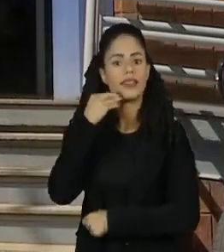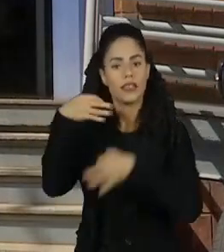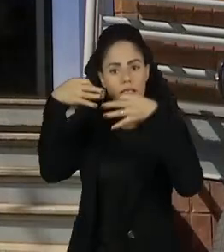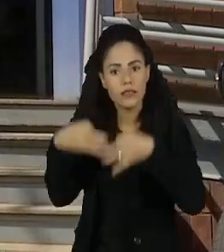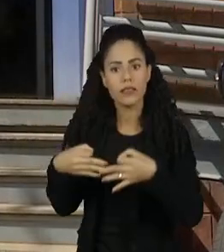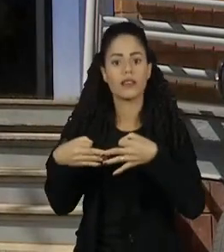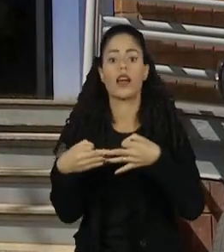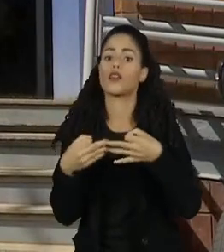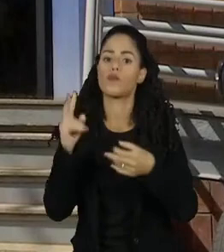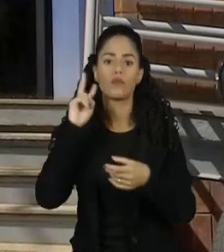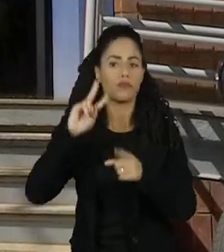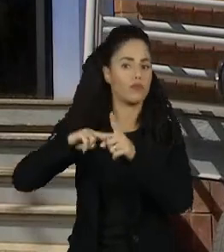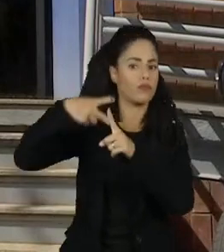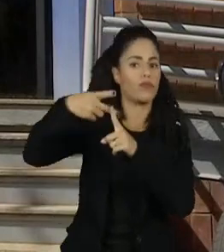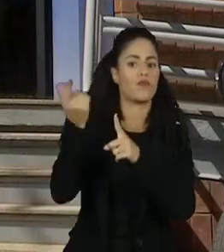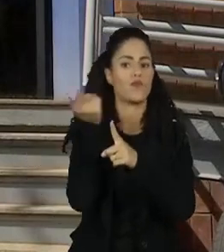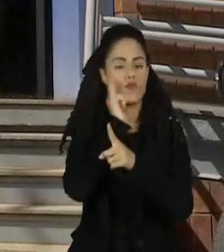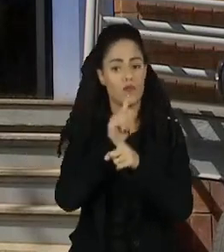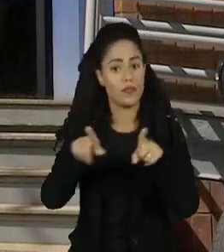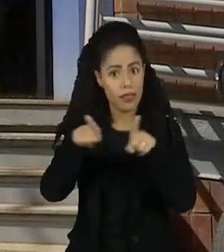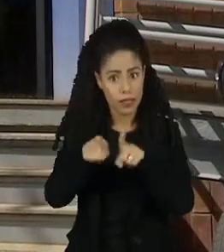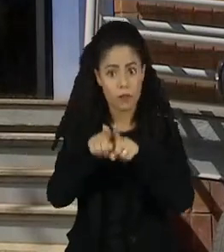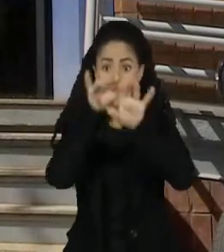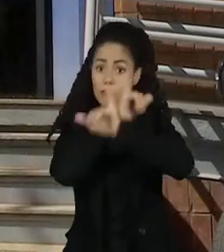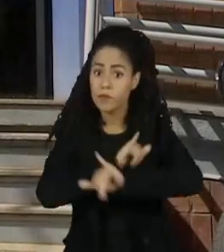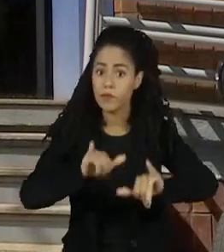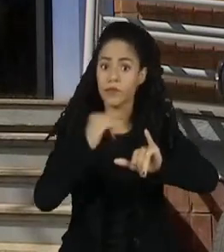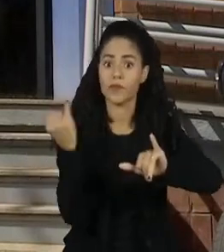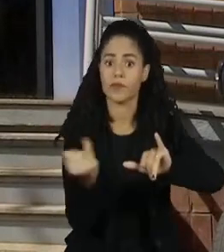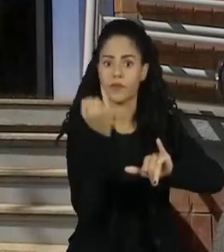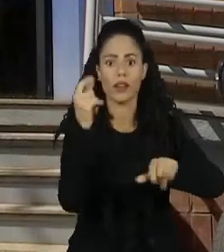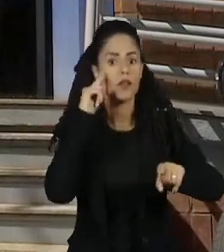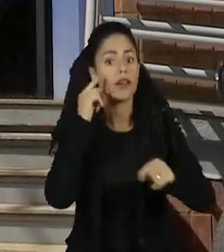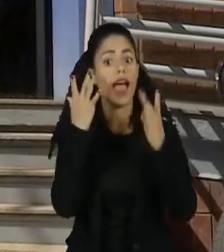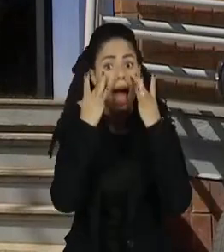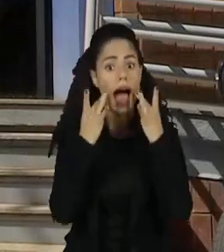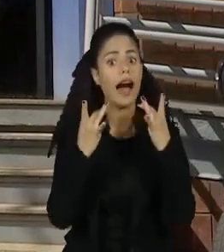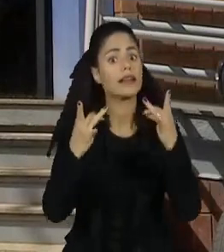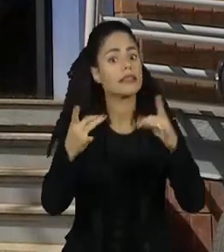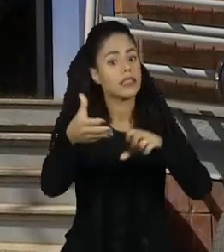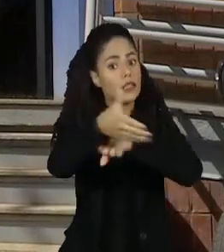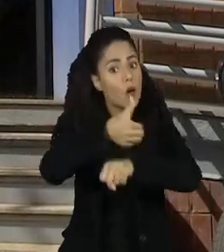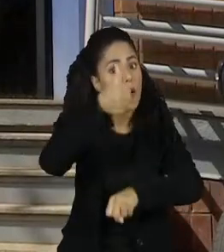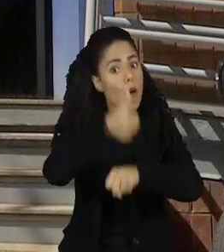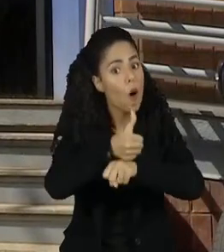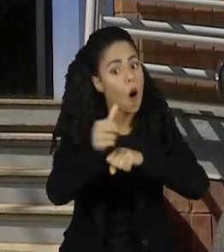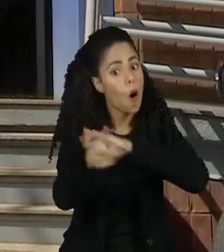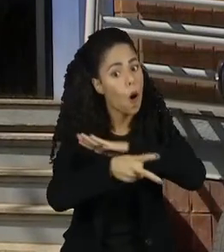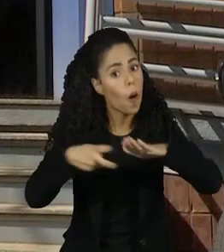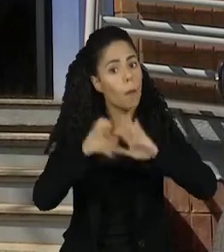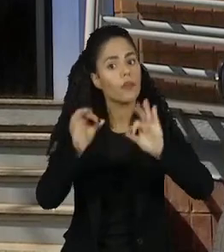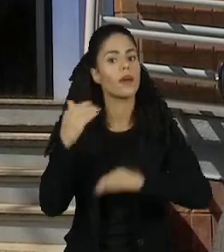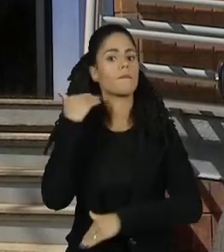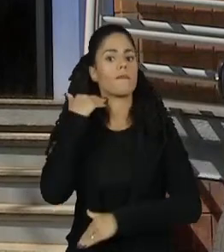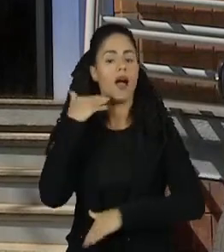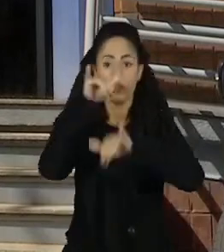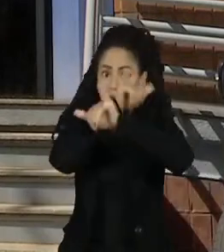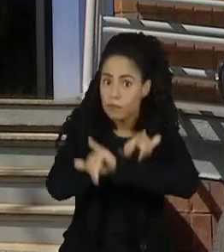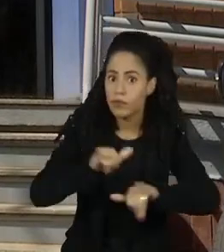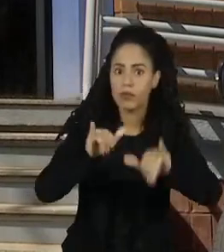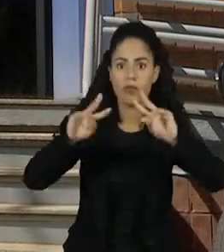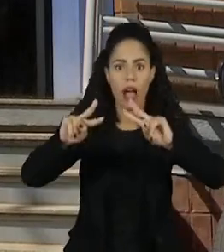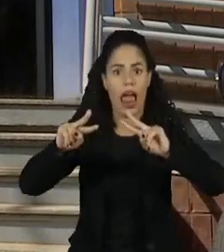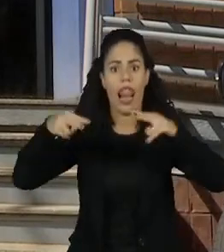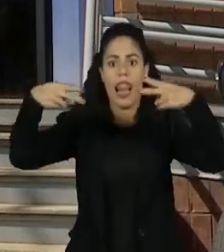nos dois primeiros dias dessa semana. Um último aviso agora é sobre golpes. A Federação Brasileira de Bancos alerta que links